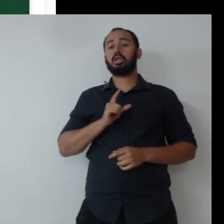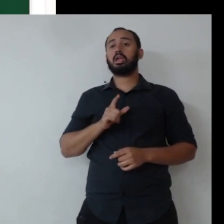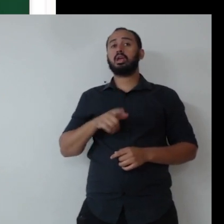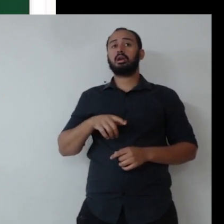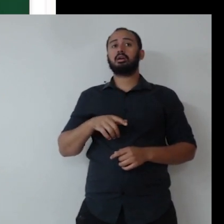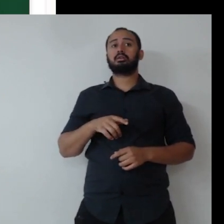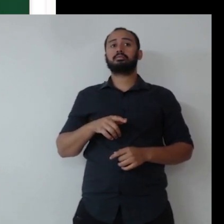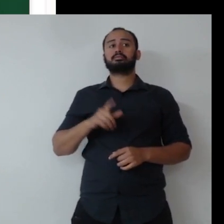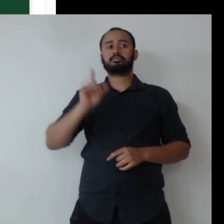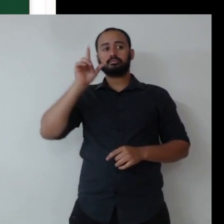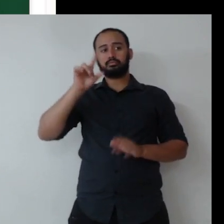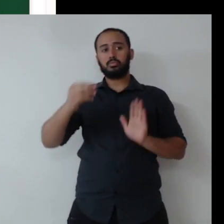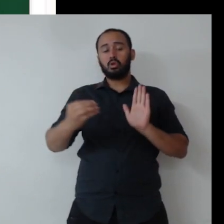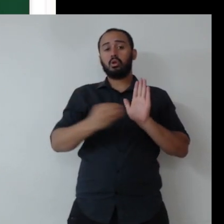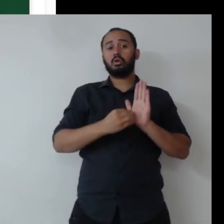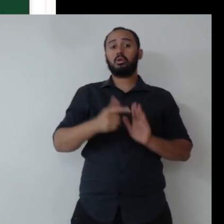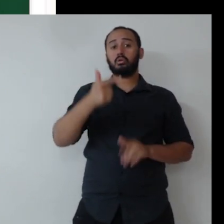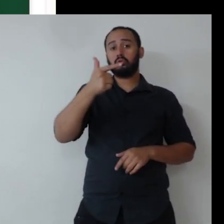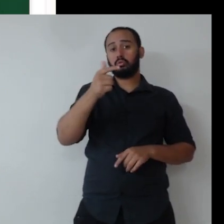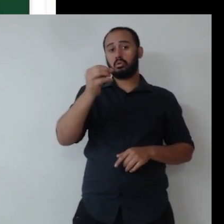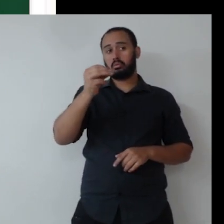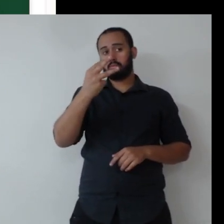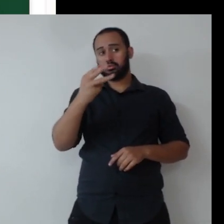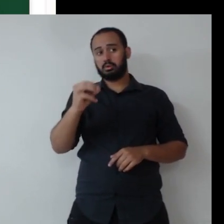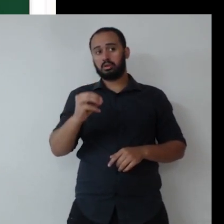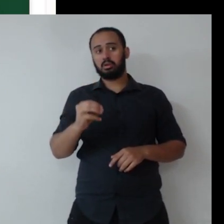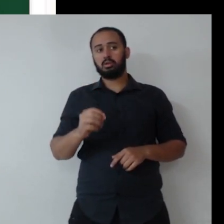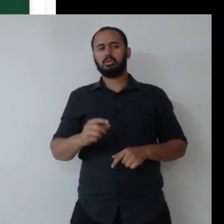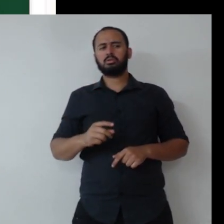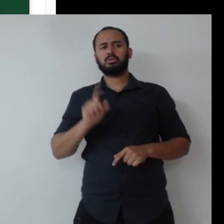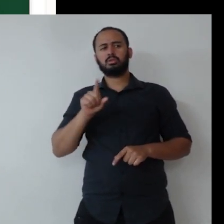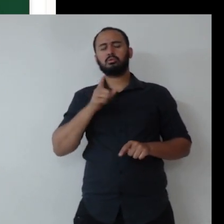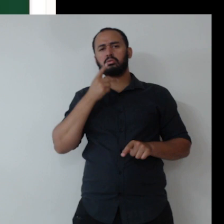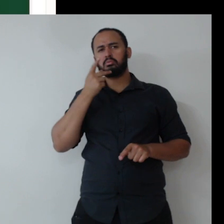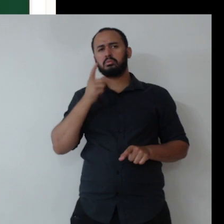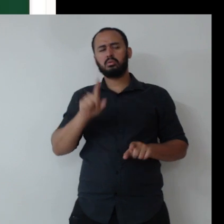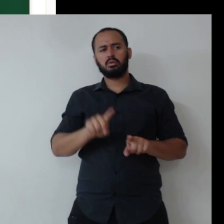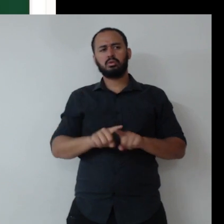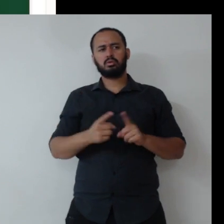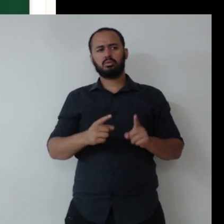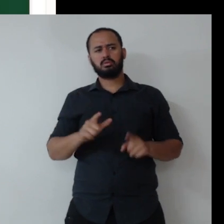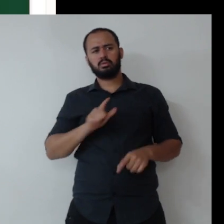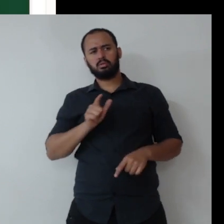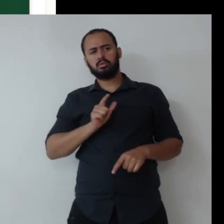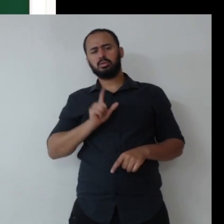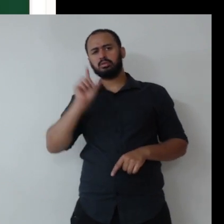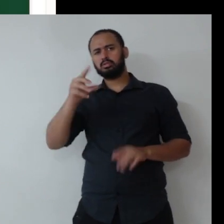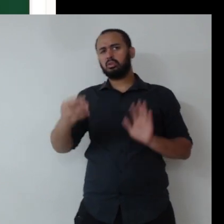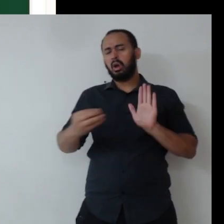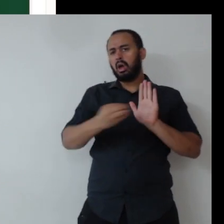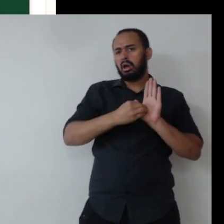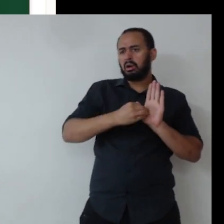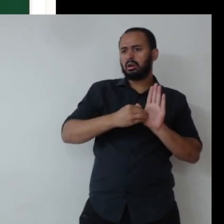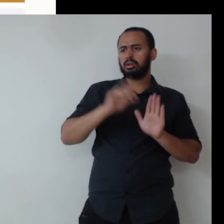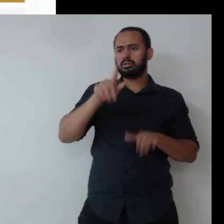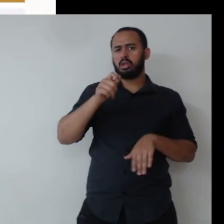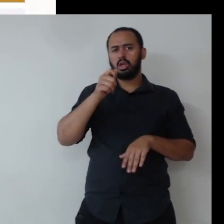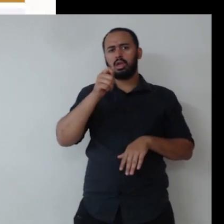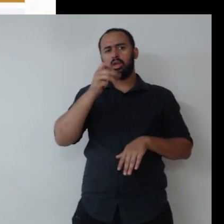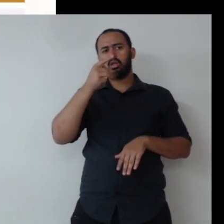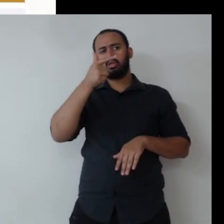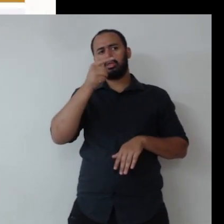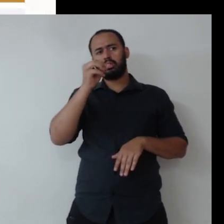2030, e aí vem outra discussão que é polêmica também, mas espera aí, a gente já não tem a agenda 2030 que são chamados